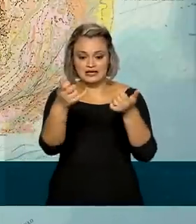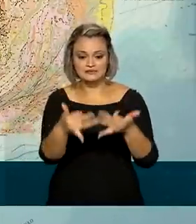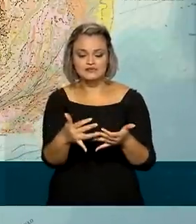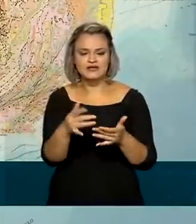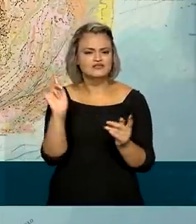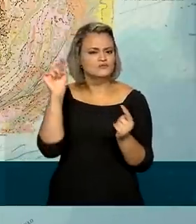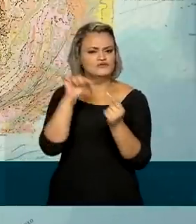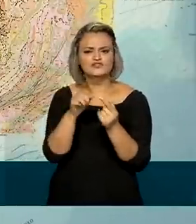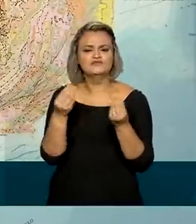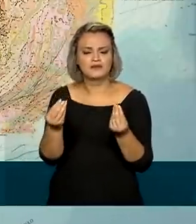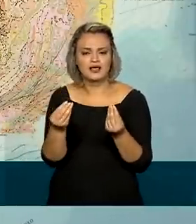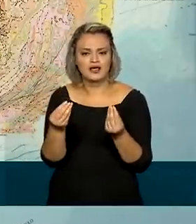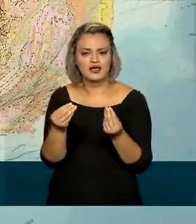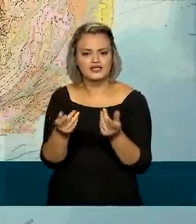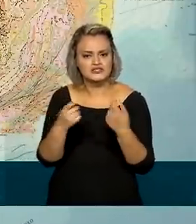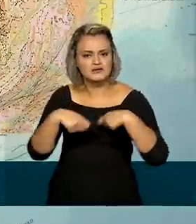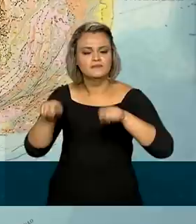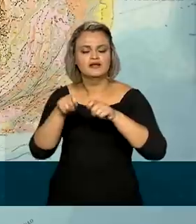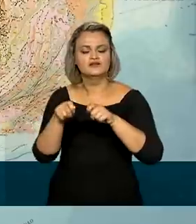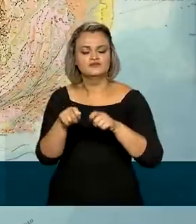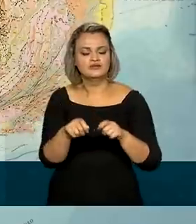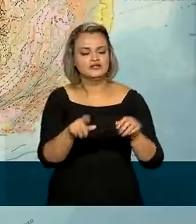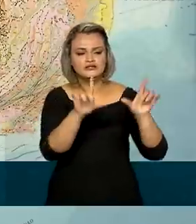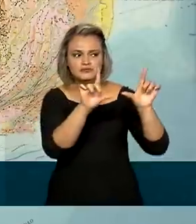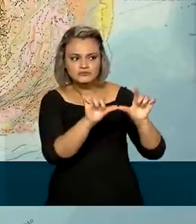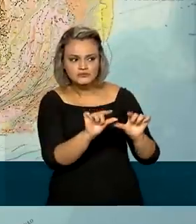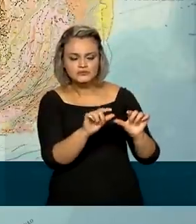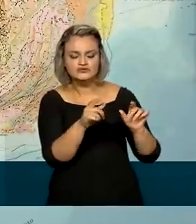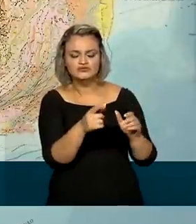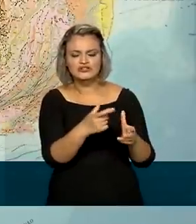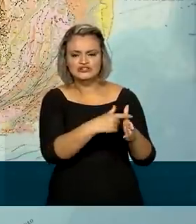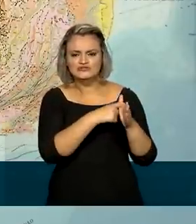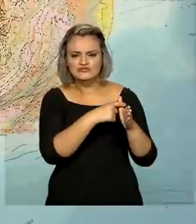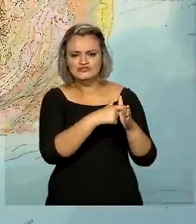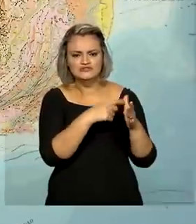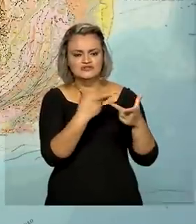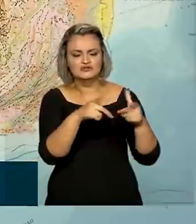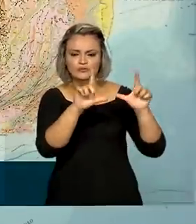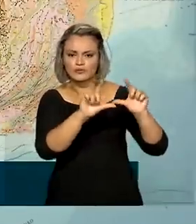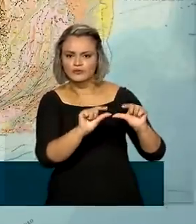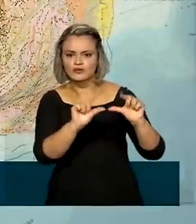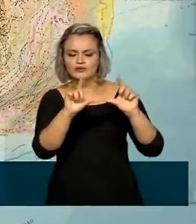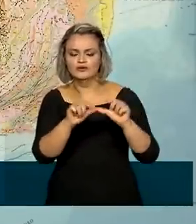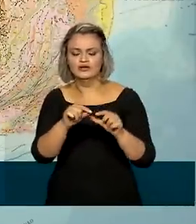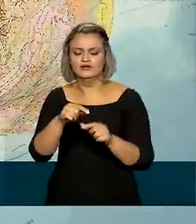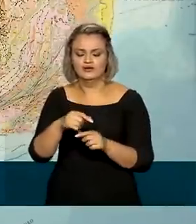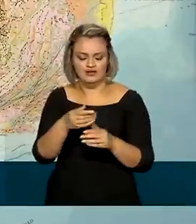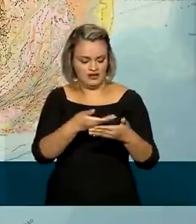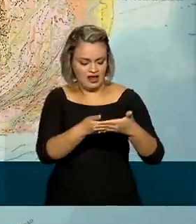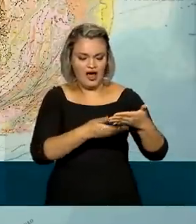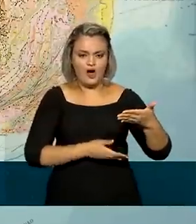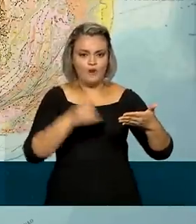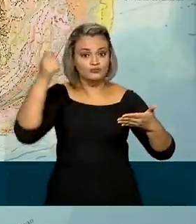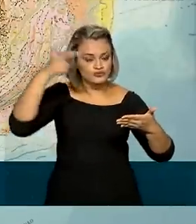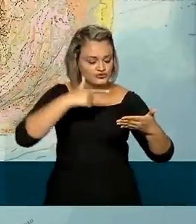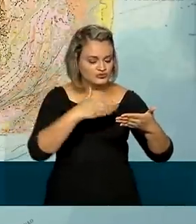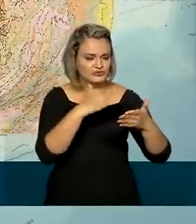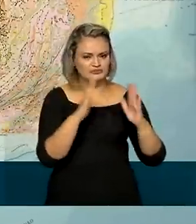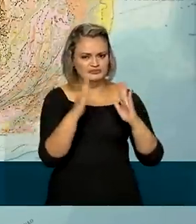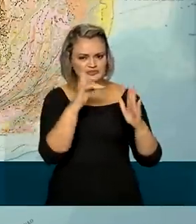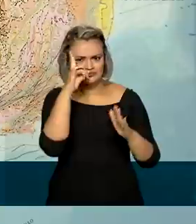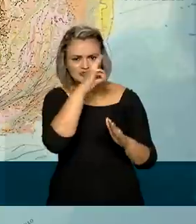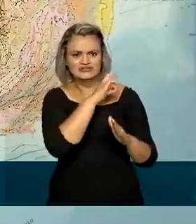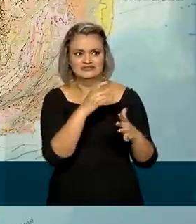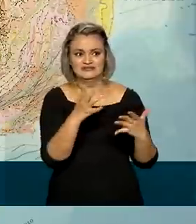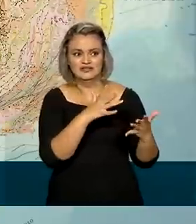custos que seriam atribuídos nas contas de luz dos consumidores nesse período desafiador que